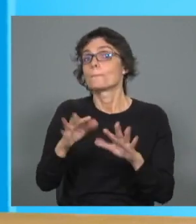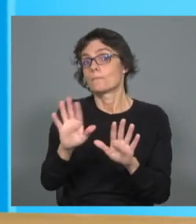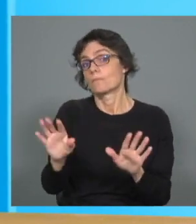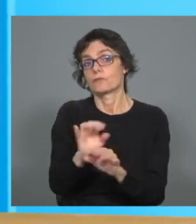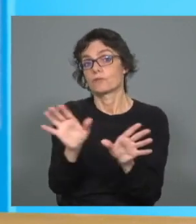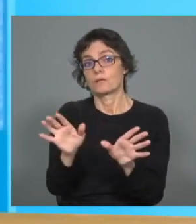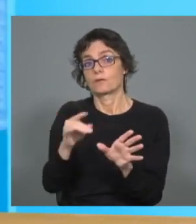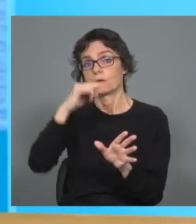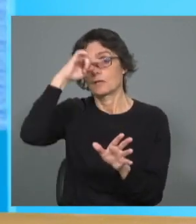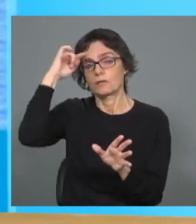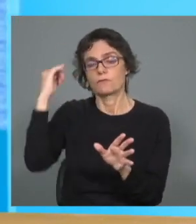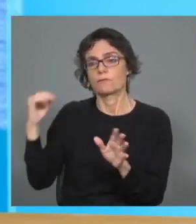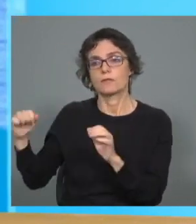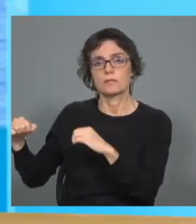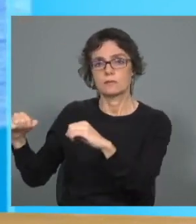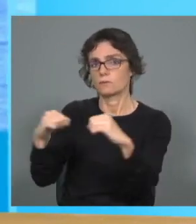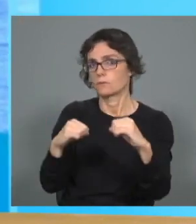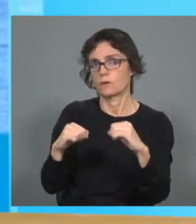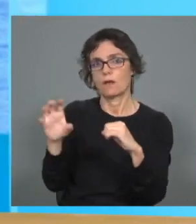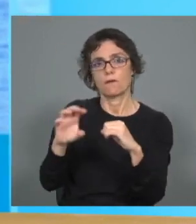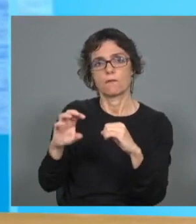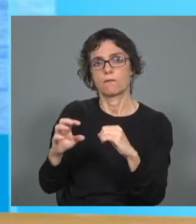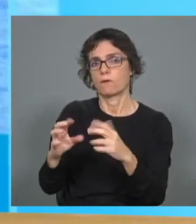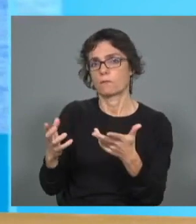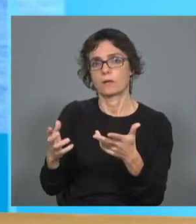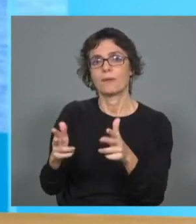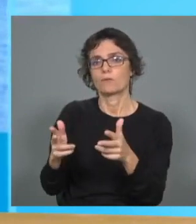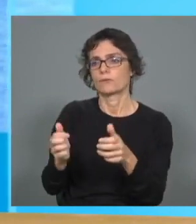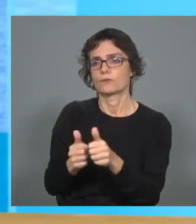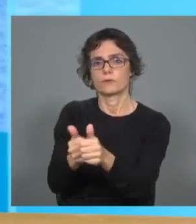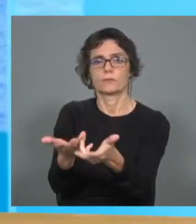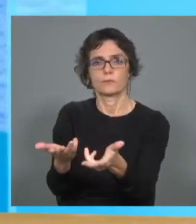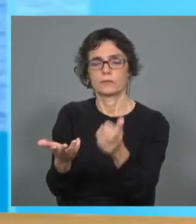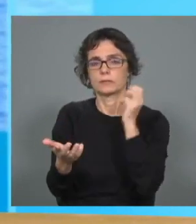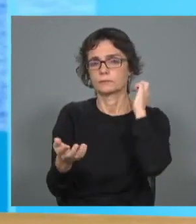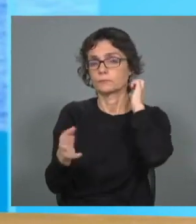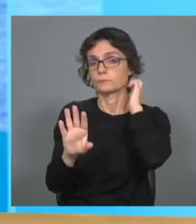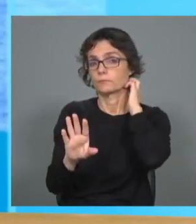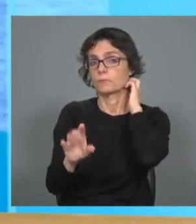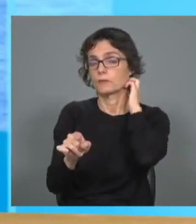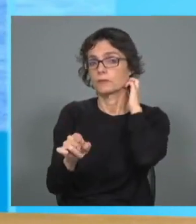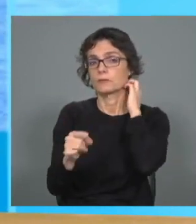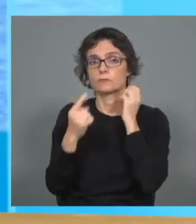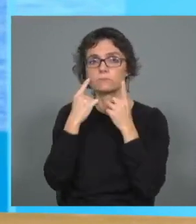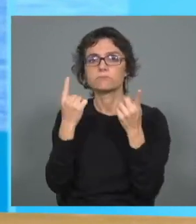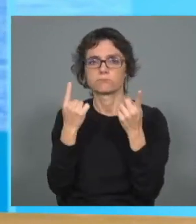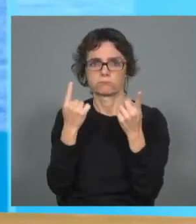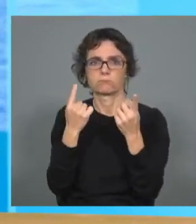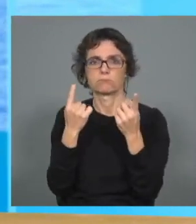chegar a um acordo sobre a forma de operacionalizar este mecanismo, mas é um apelo muito forte